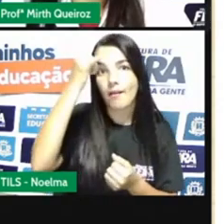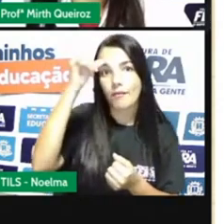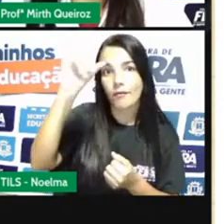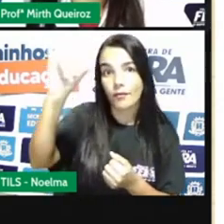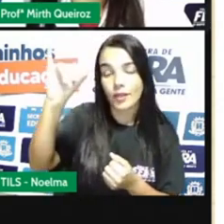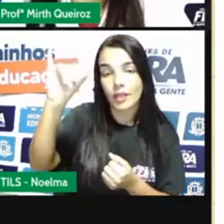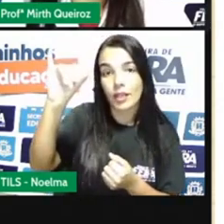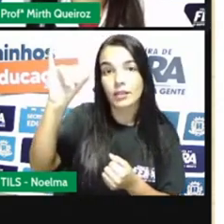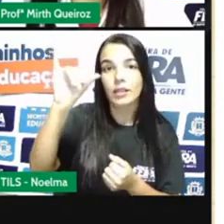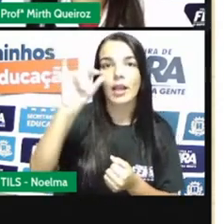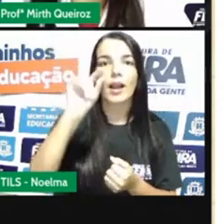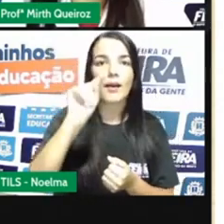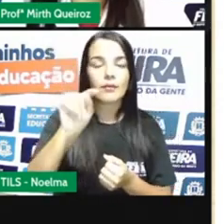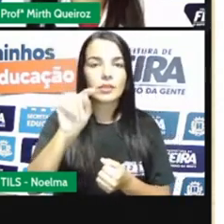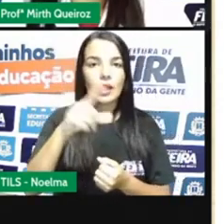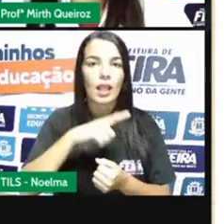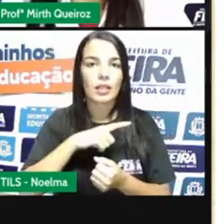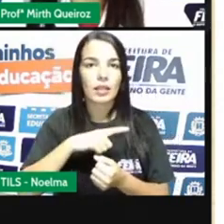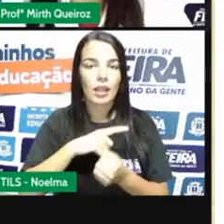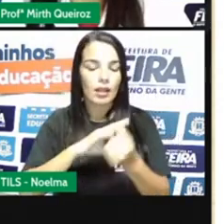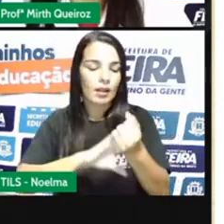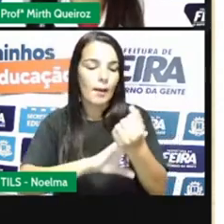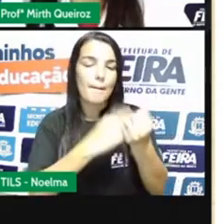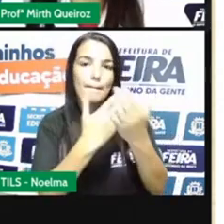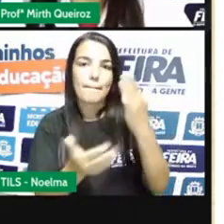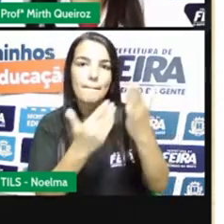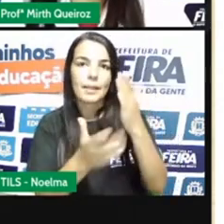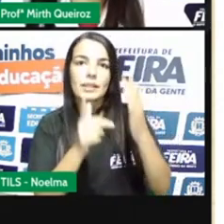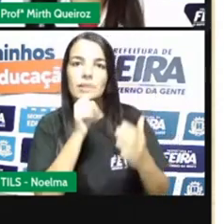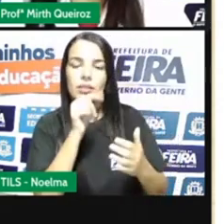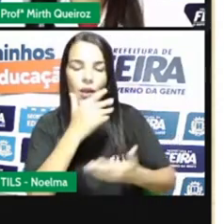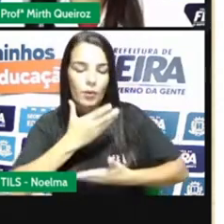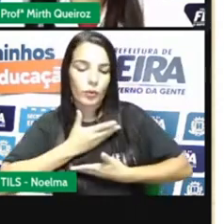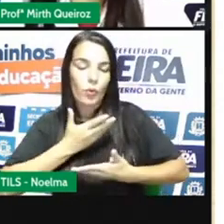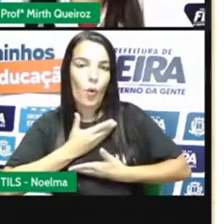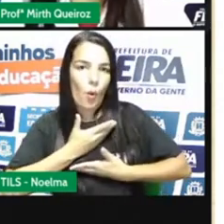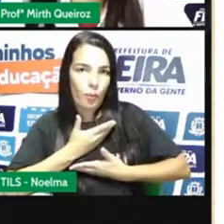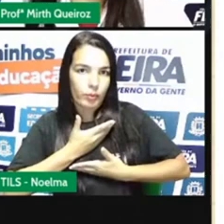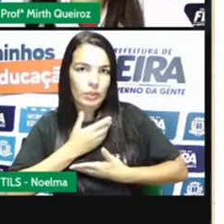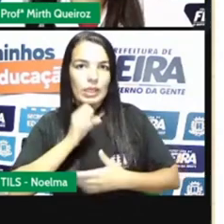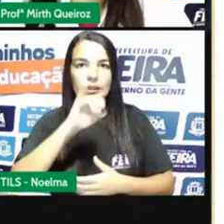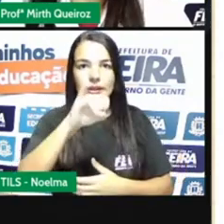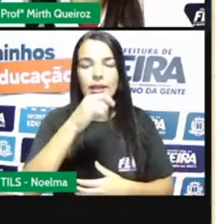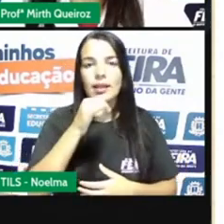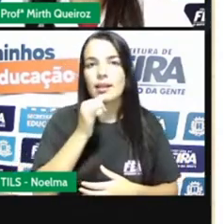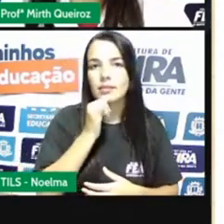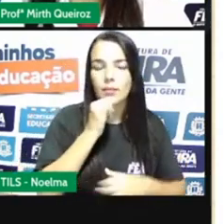repõe a água e sais minerais perdidos em vômitos e diarreias comuns na